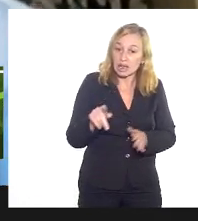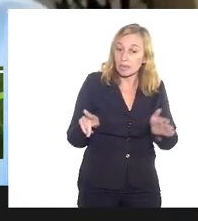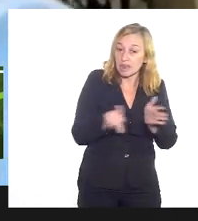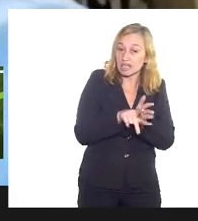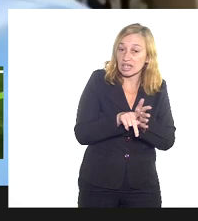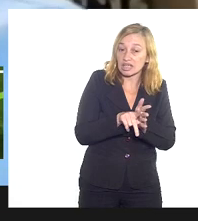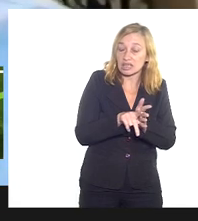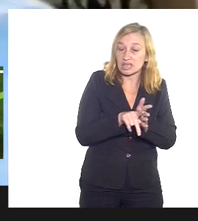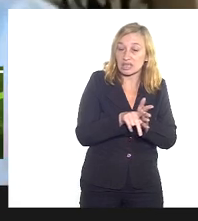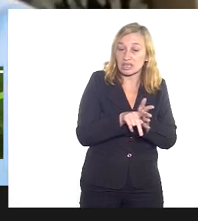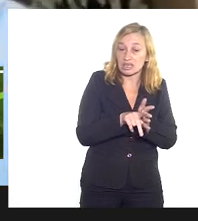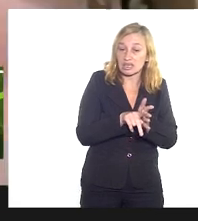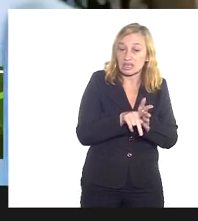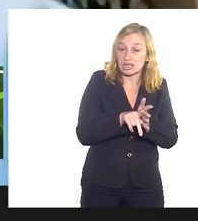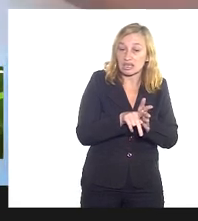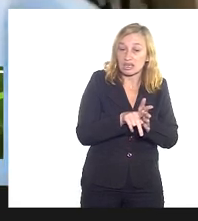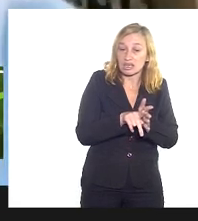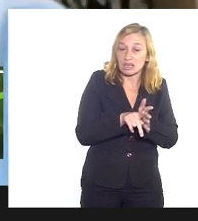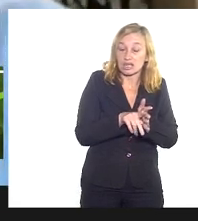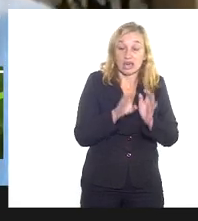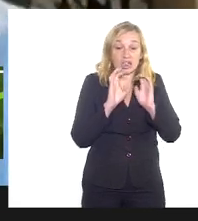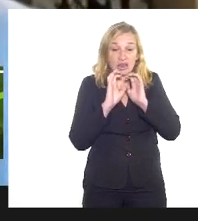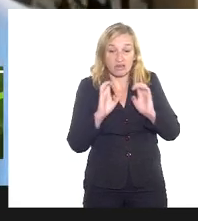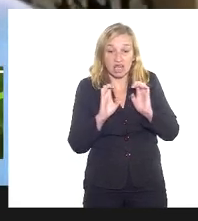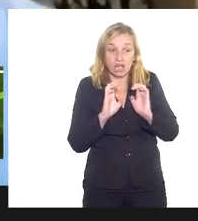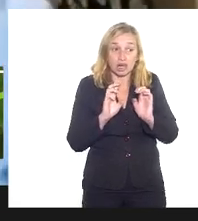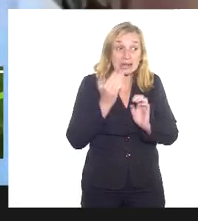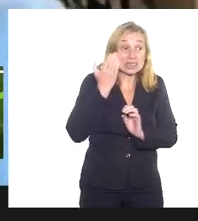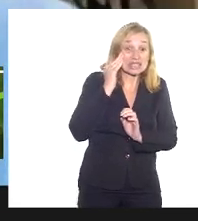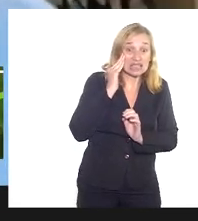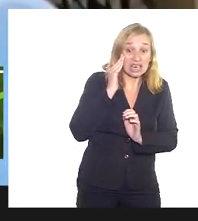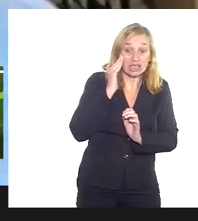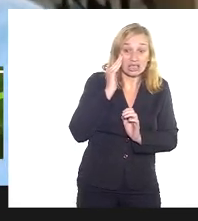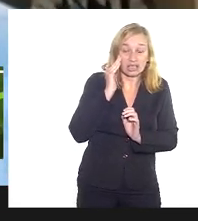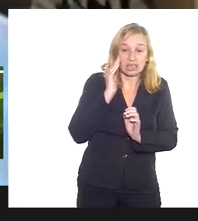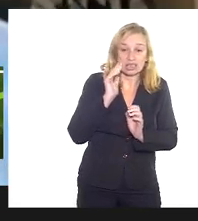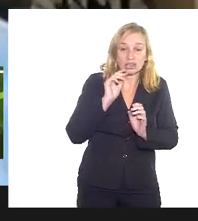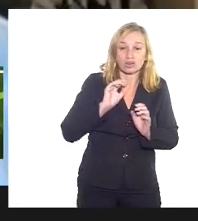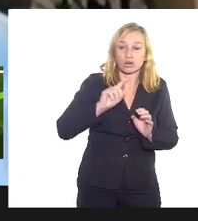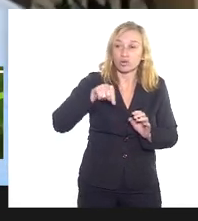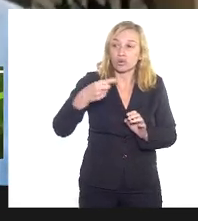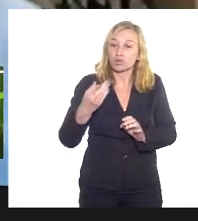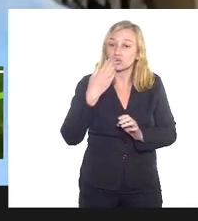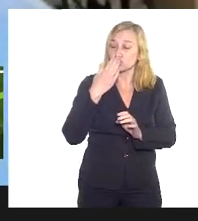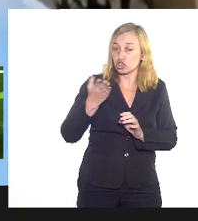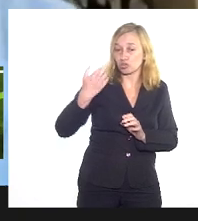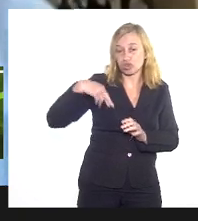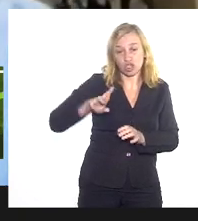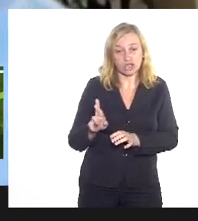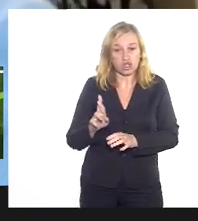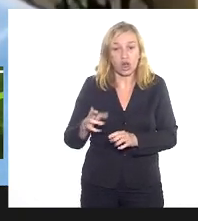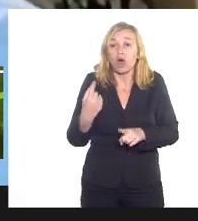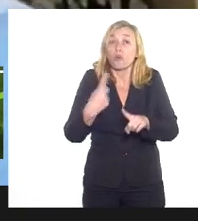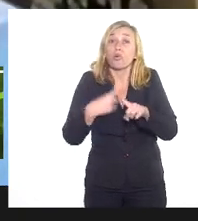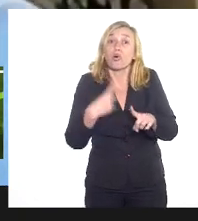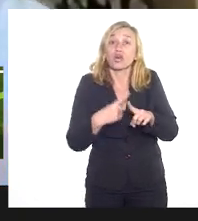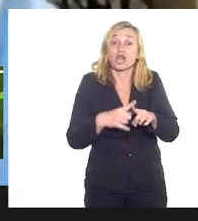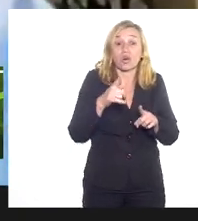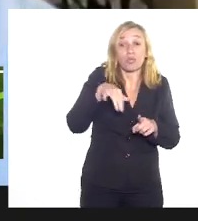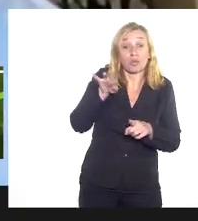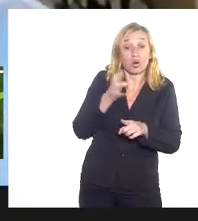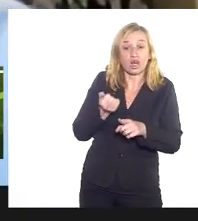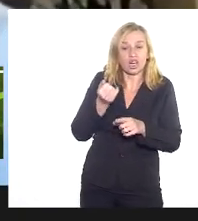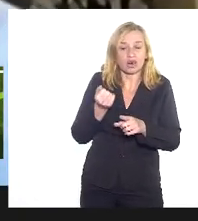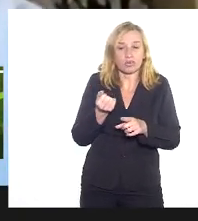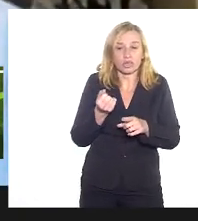está ligado nesse assunto. Por que o programa de vítimas não funciona? A verdade é a seguinte, não funciona. No caso